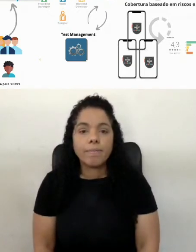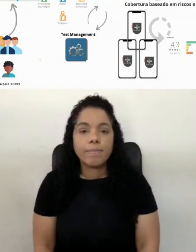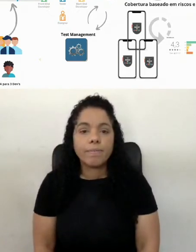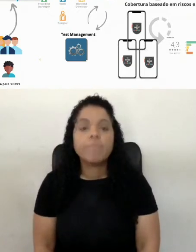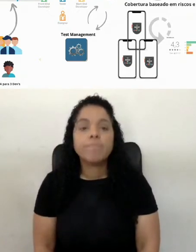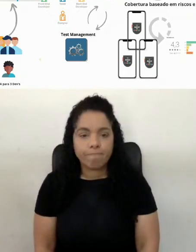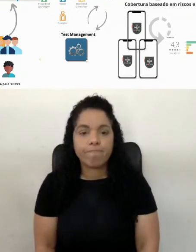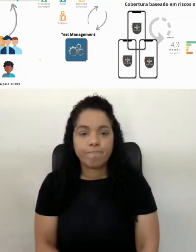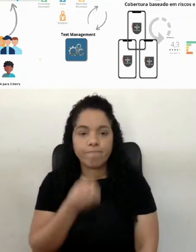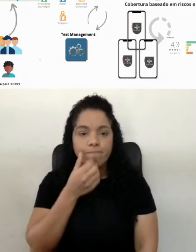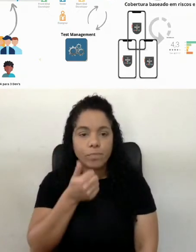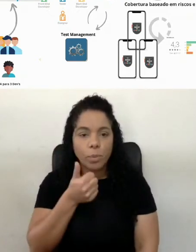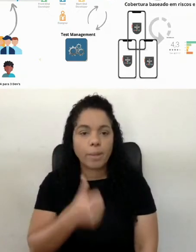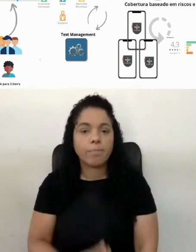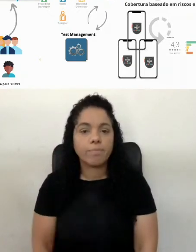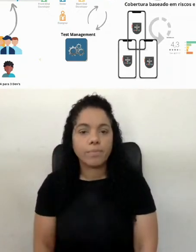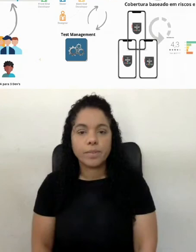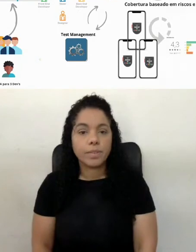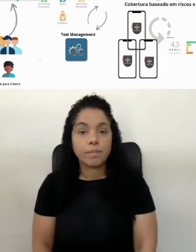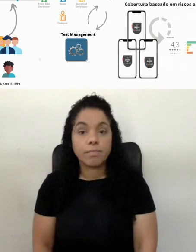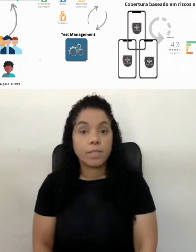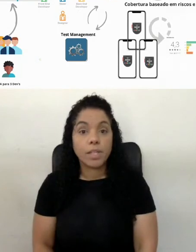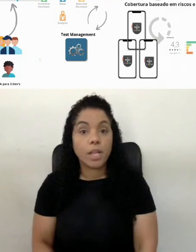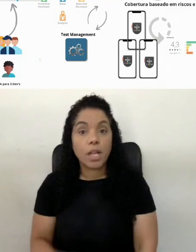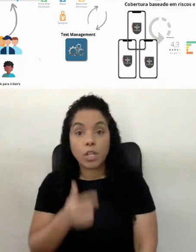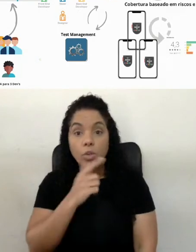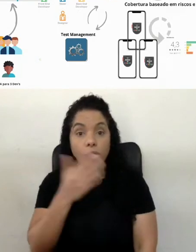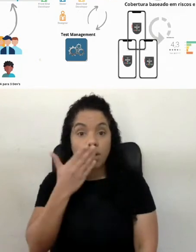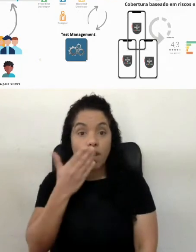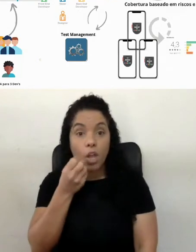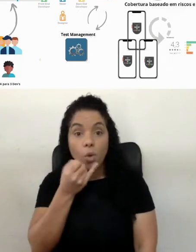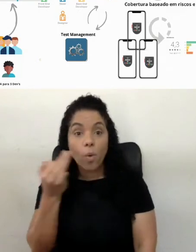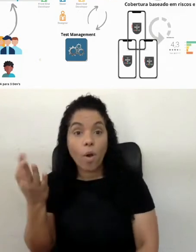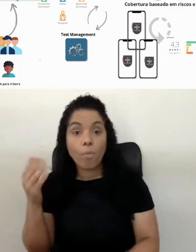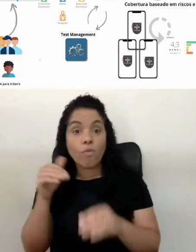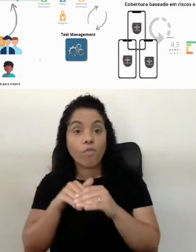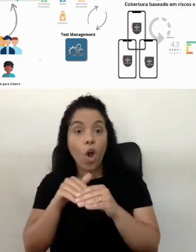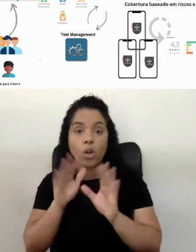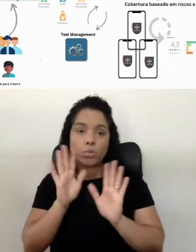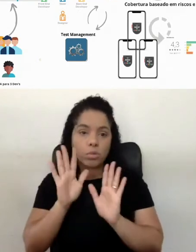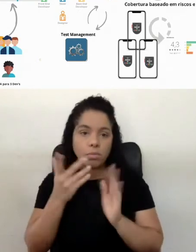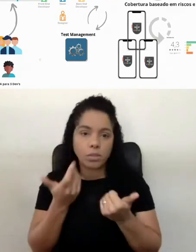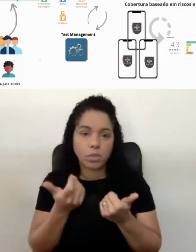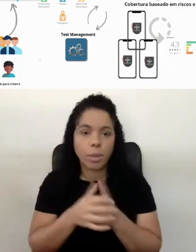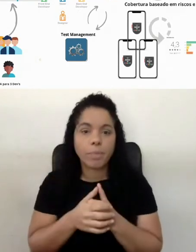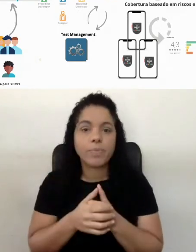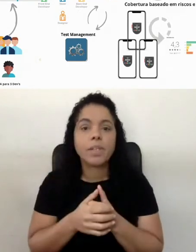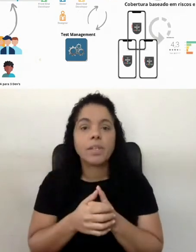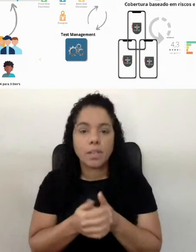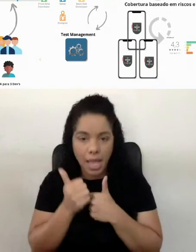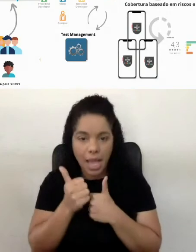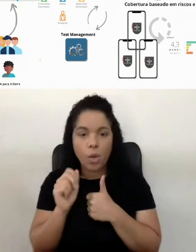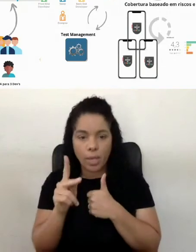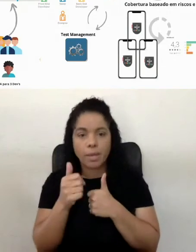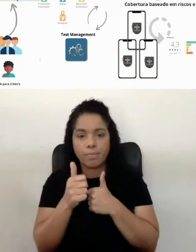Muito bem. Eu não consigo ver aqui como que está a proporção dos votos. Ah, consigo aqui.